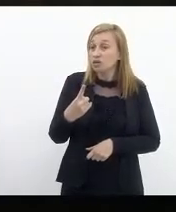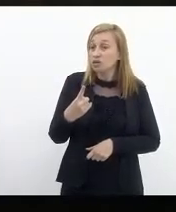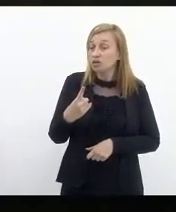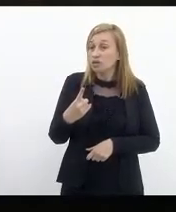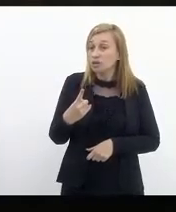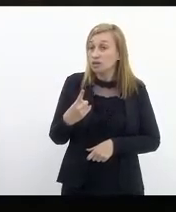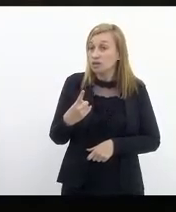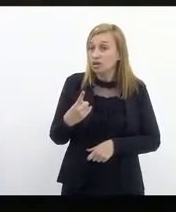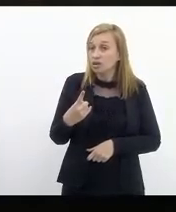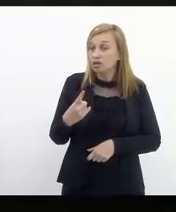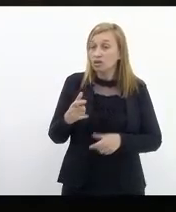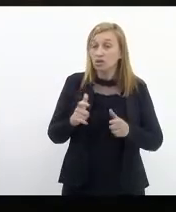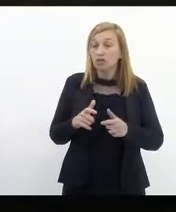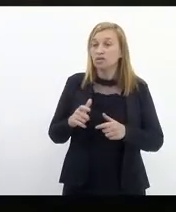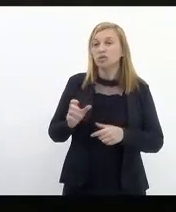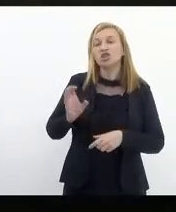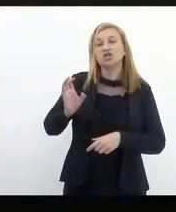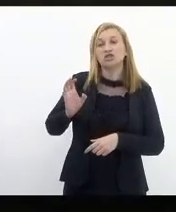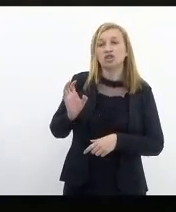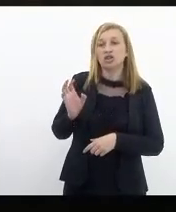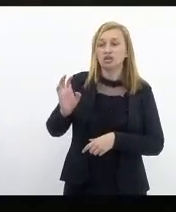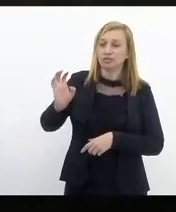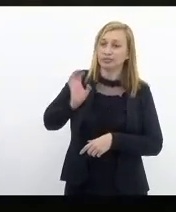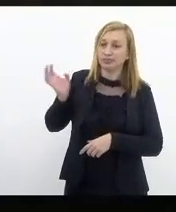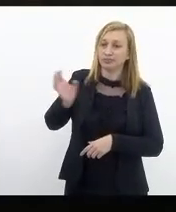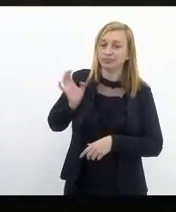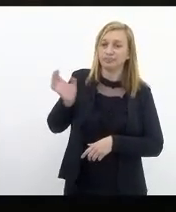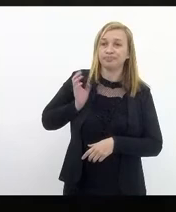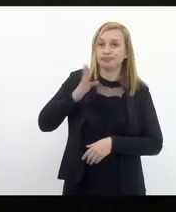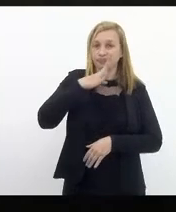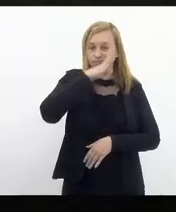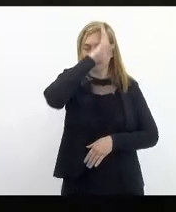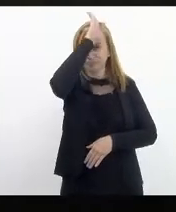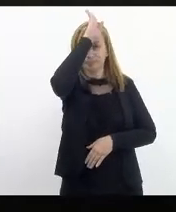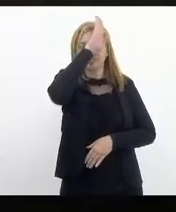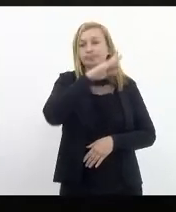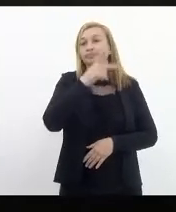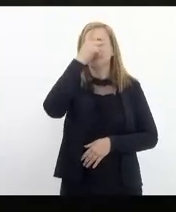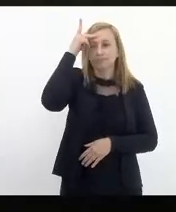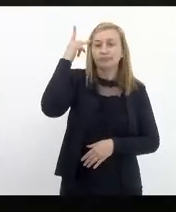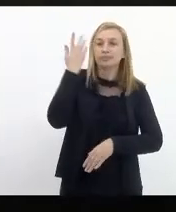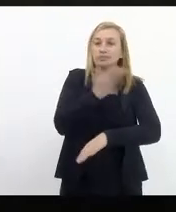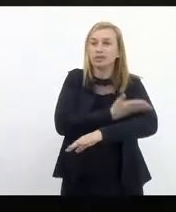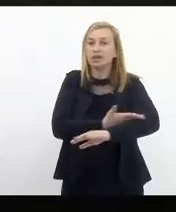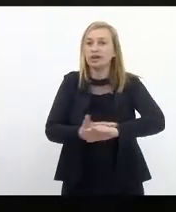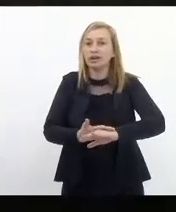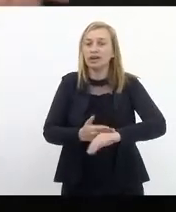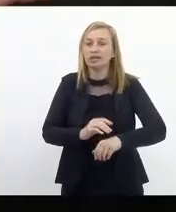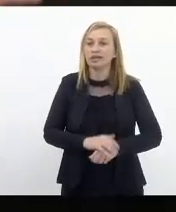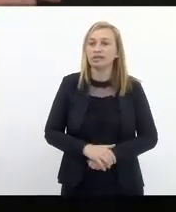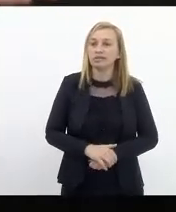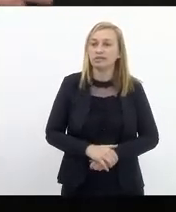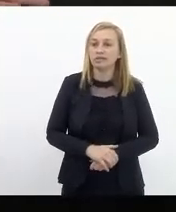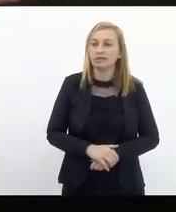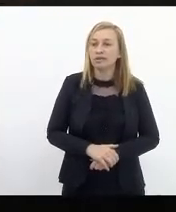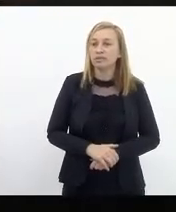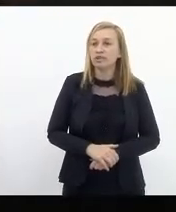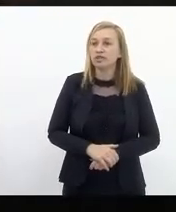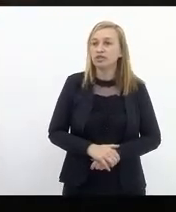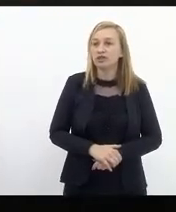empresários os bolsonaristas pessoas brancas que estavam lá